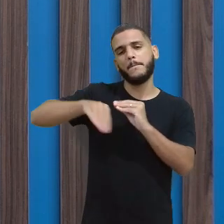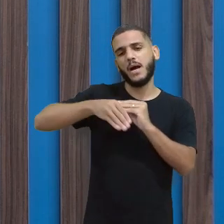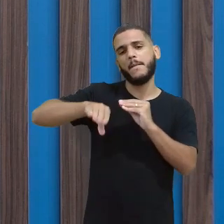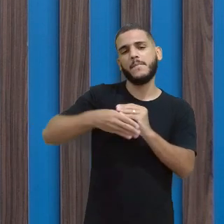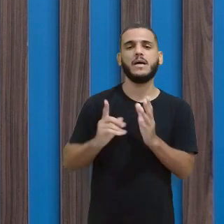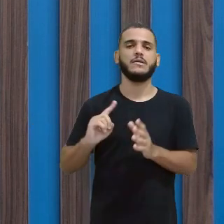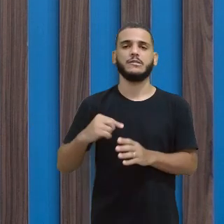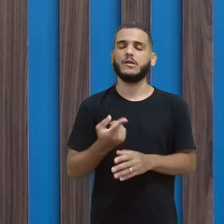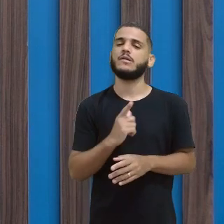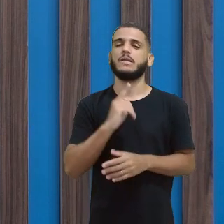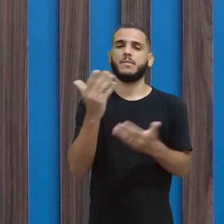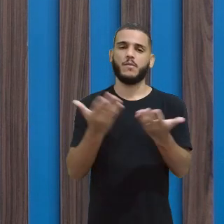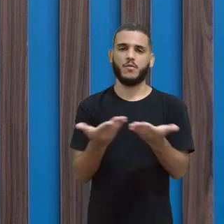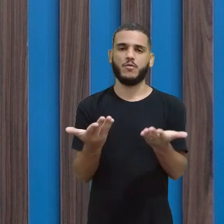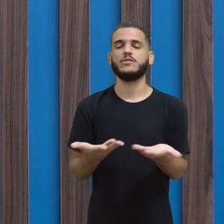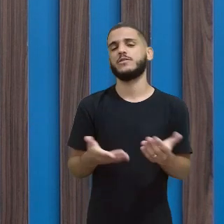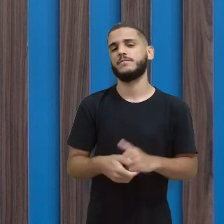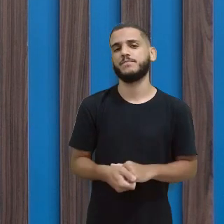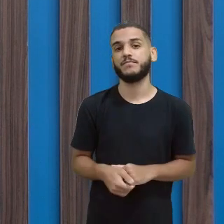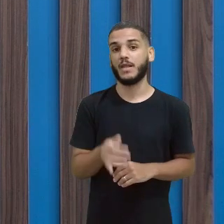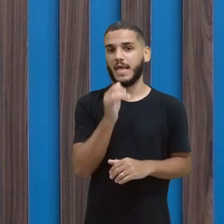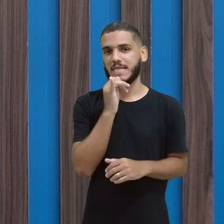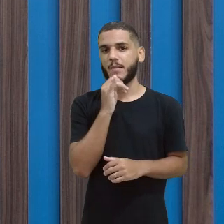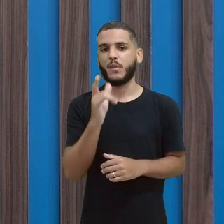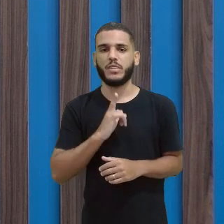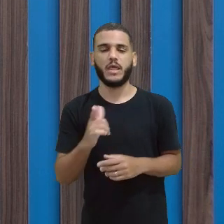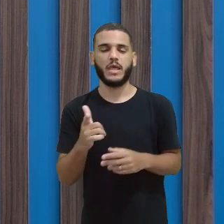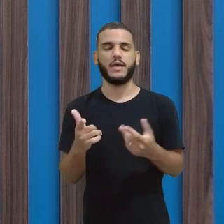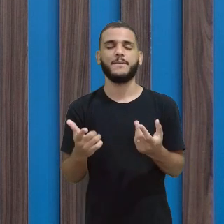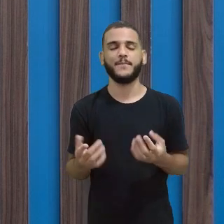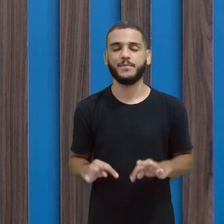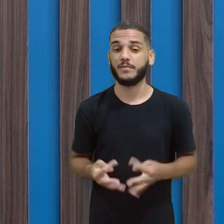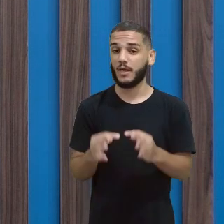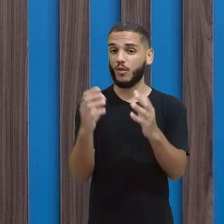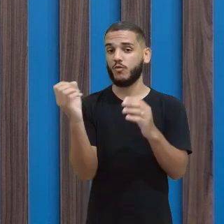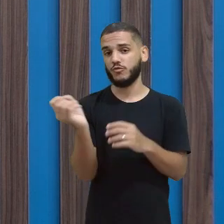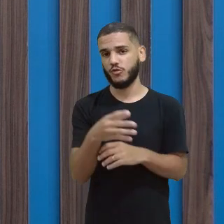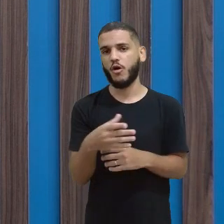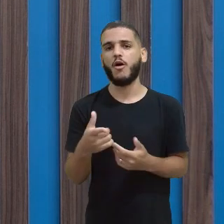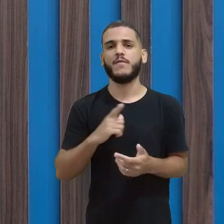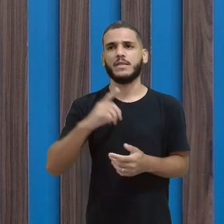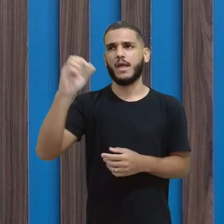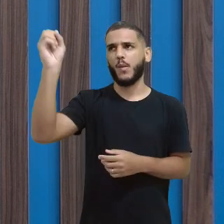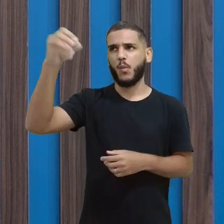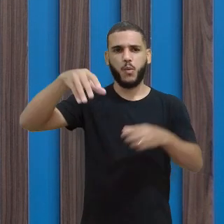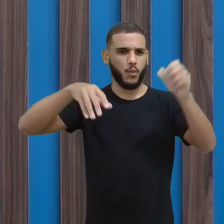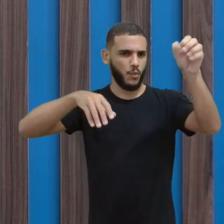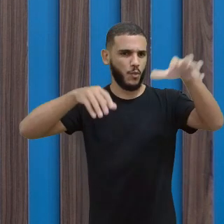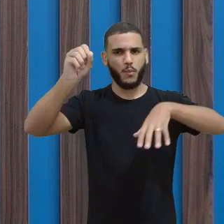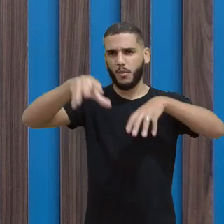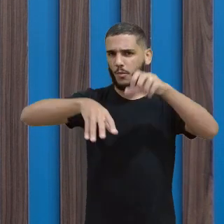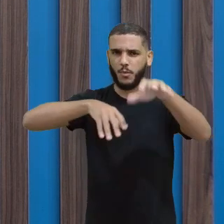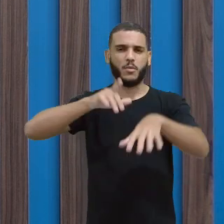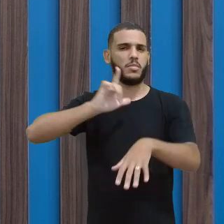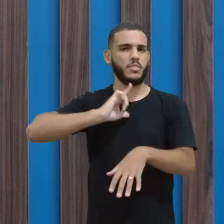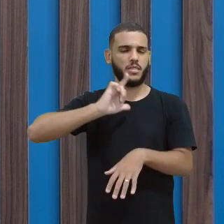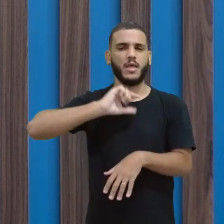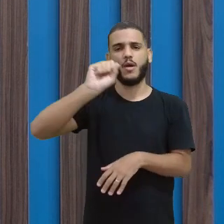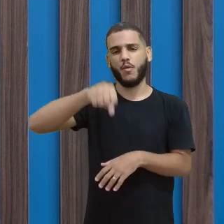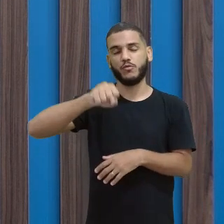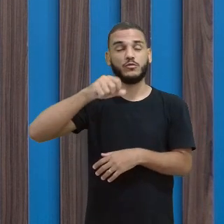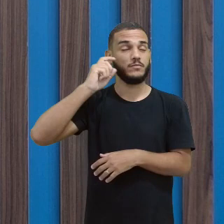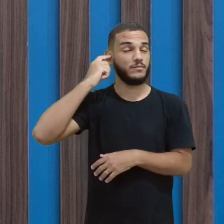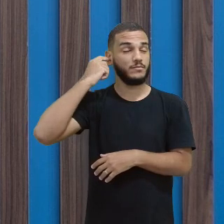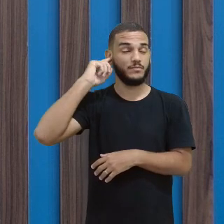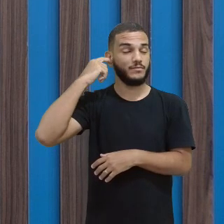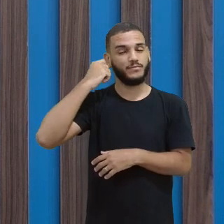que nós temos hoje. Essa questão dessas novas tecnologias e toda essa iluminação, né, que nós temos hoje. Iluminação até